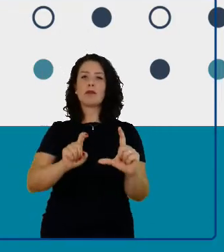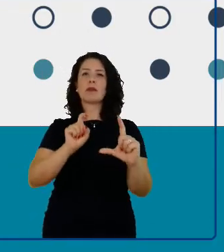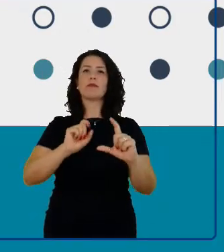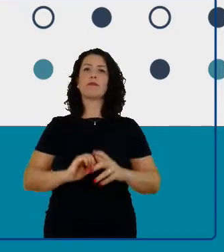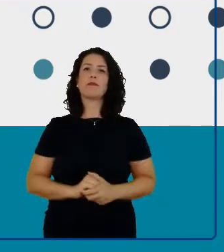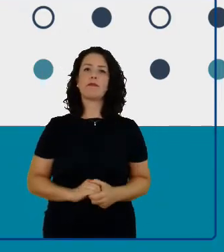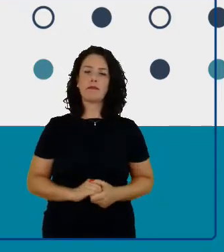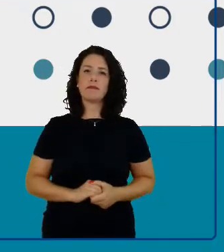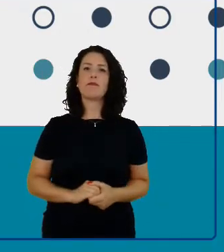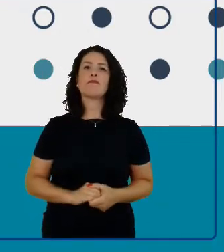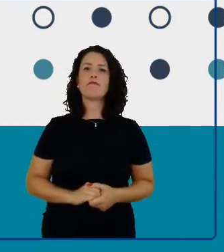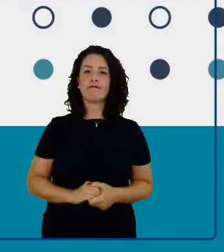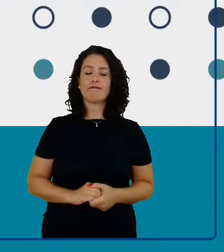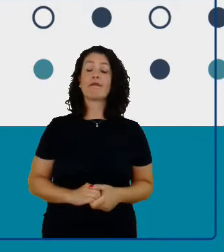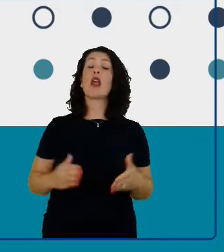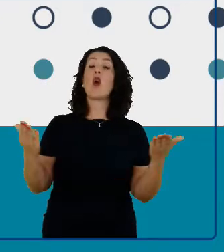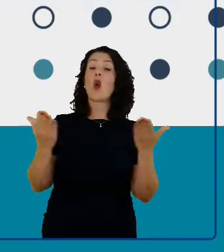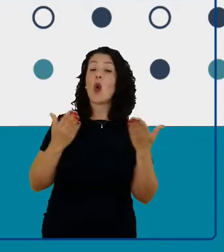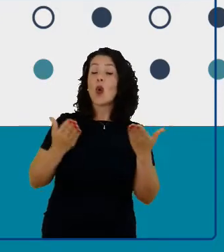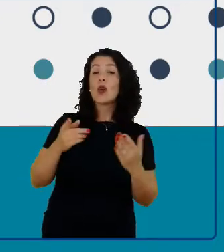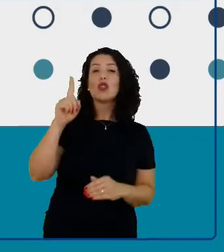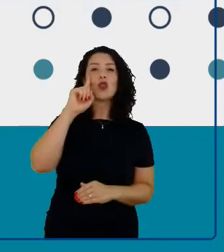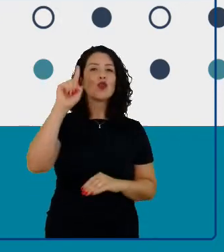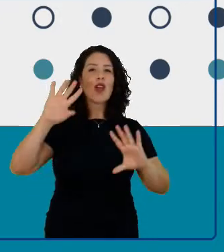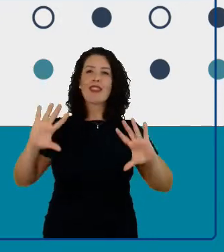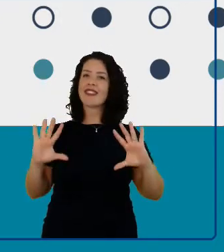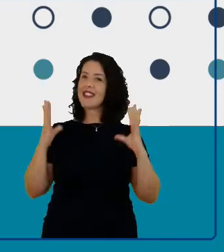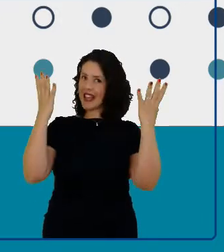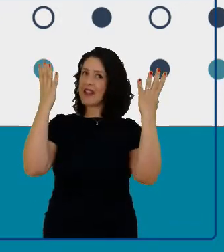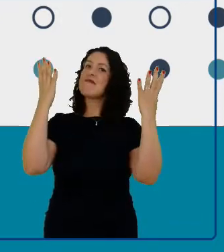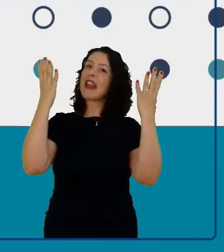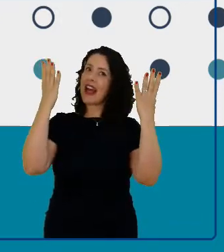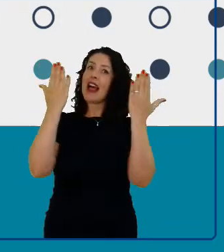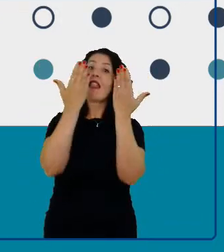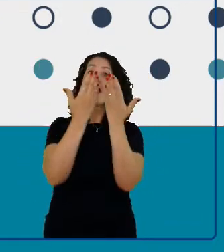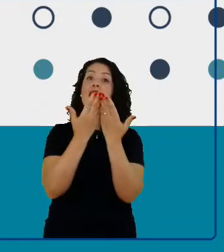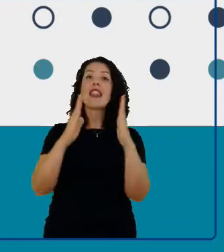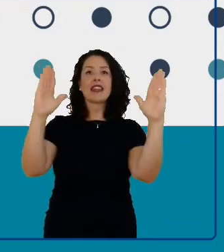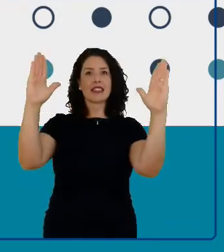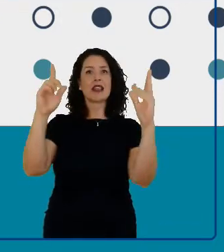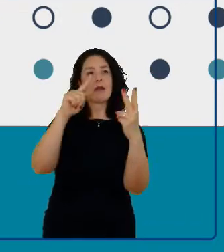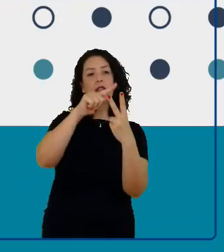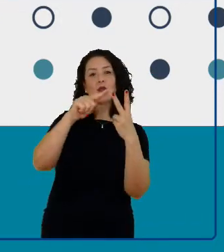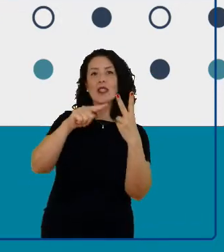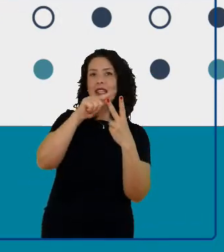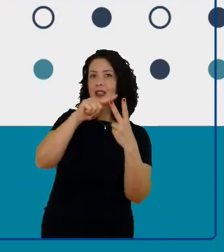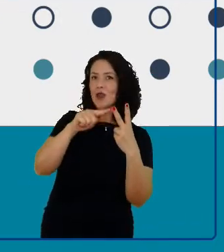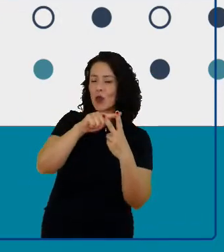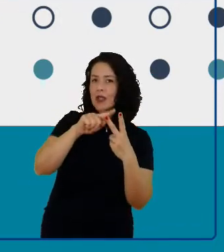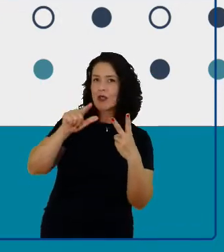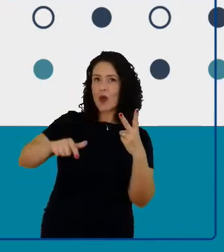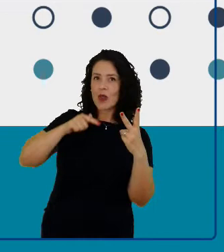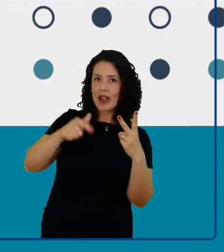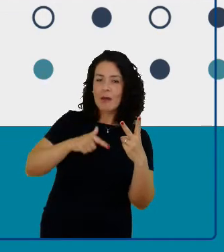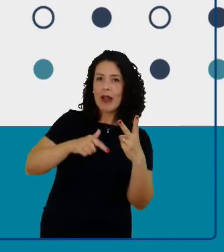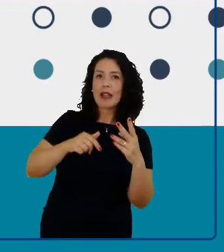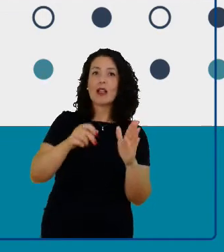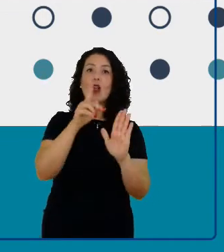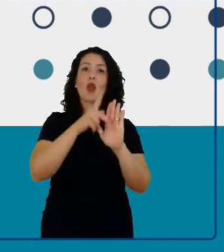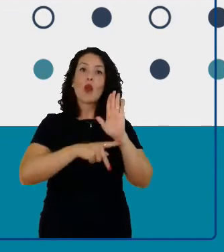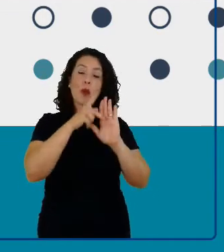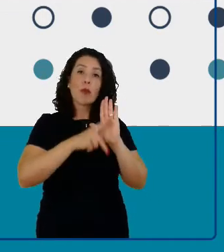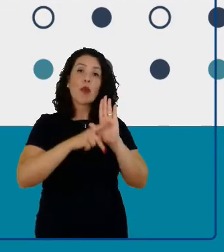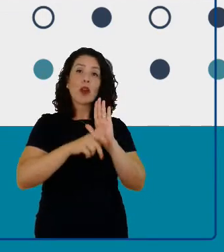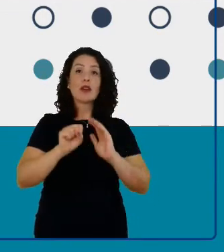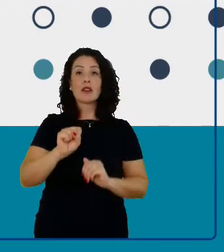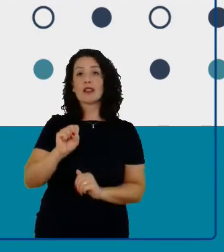Hoje é um dia de celebrar o lançamento de duas iniciativas do programa Steno Education do British